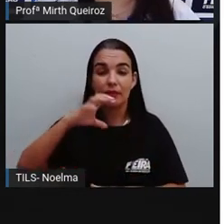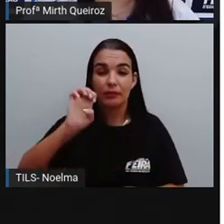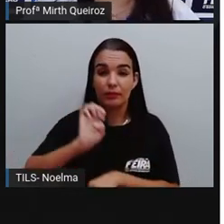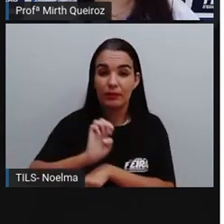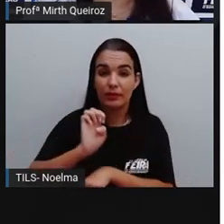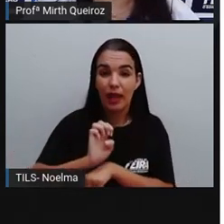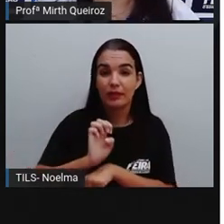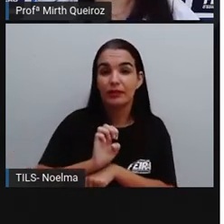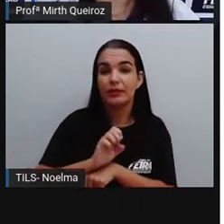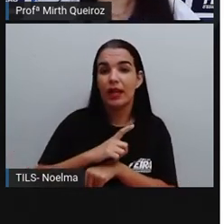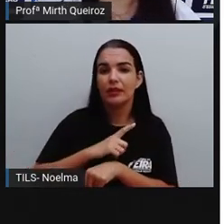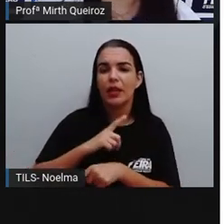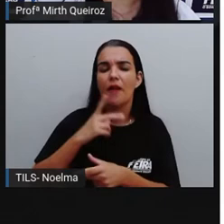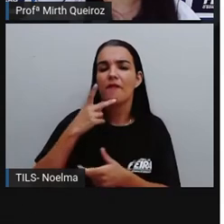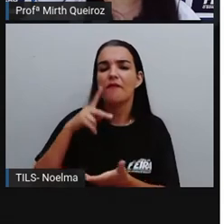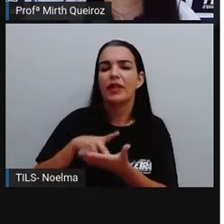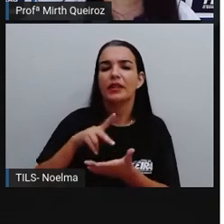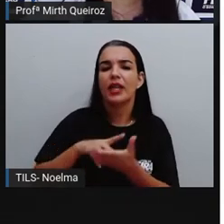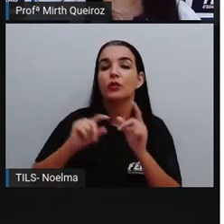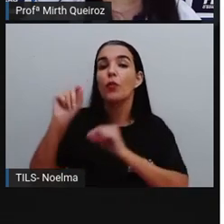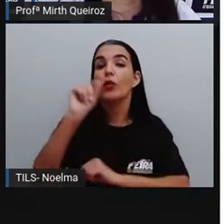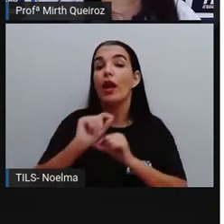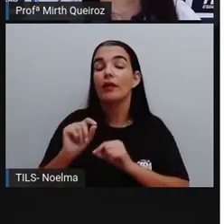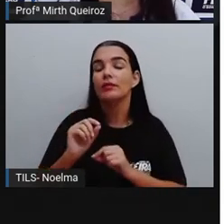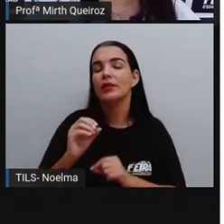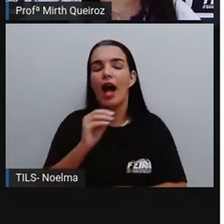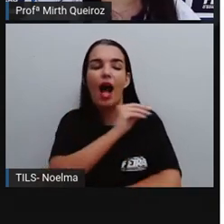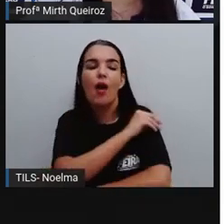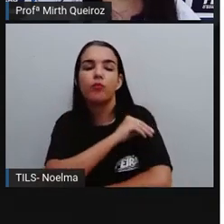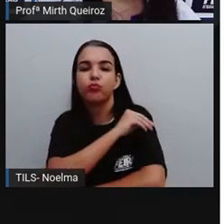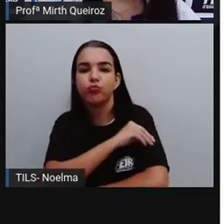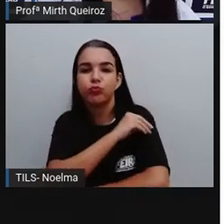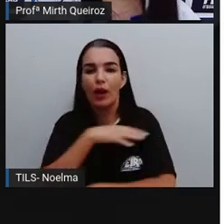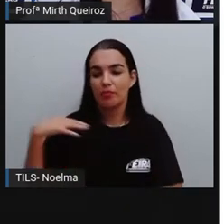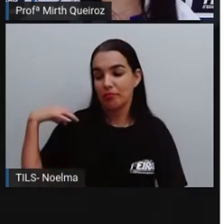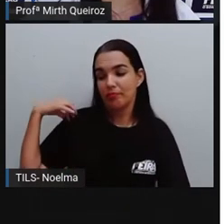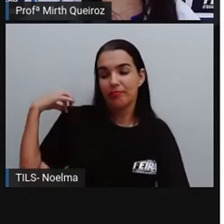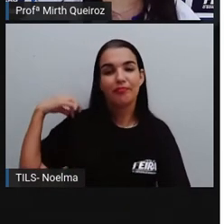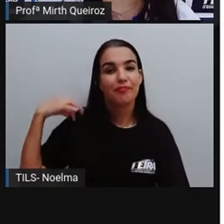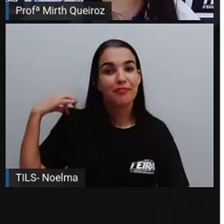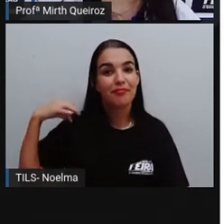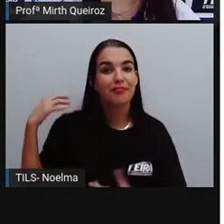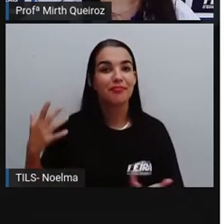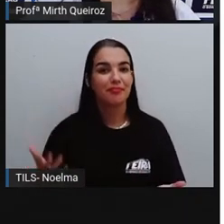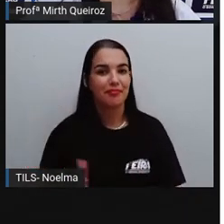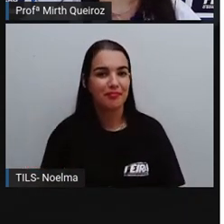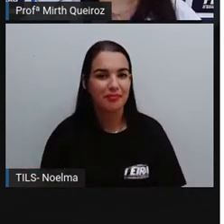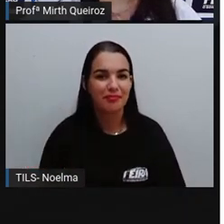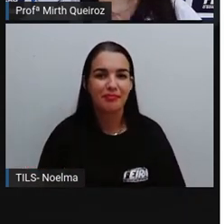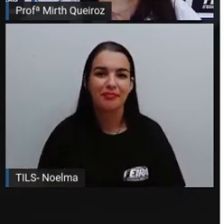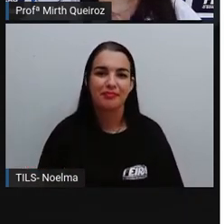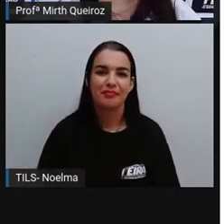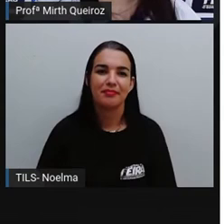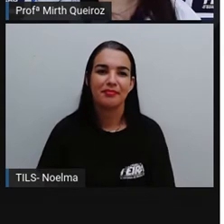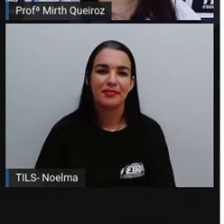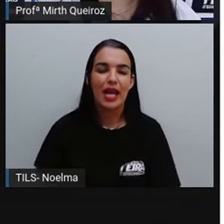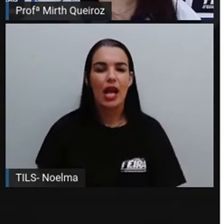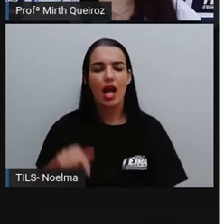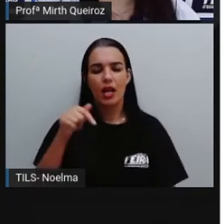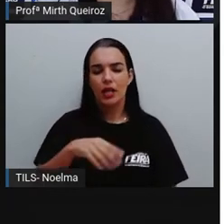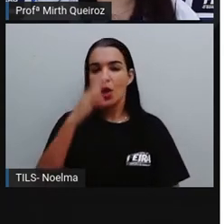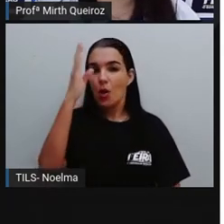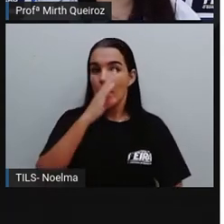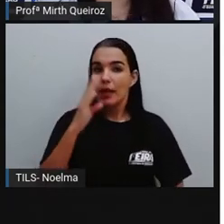valia mesmo como uma moeda de troca era o pano de algodão. Mas o